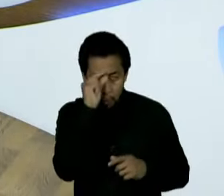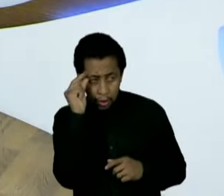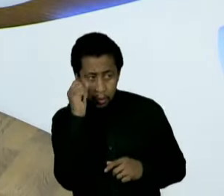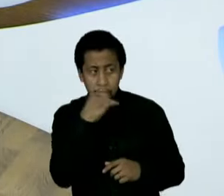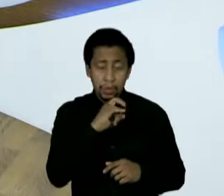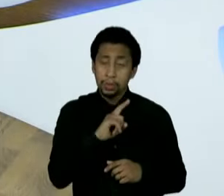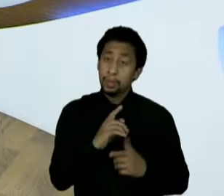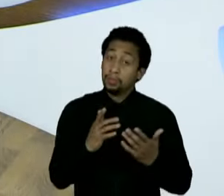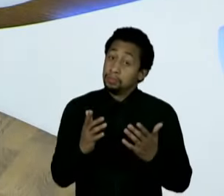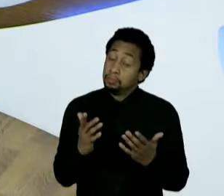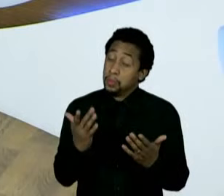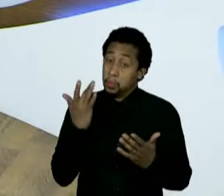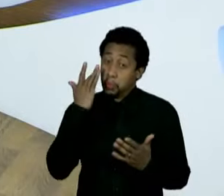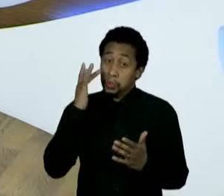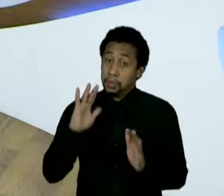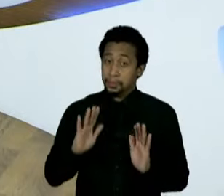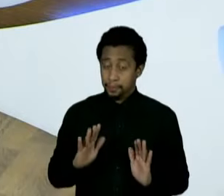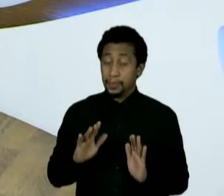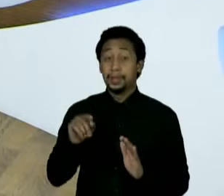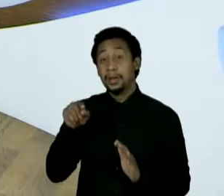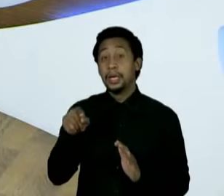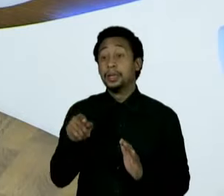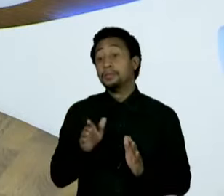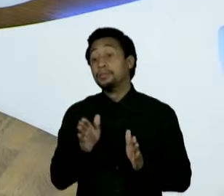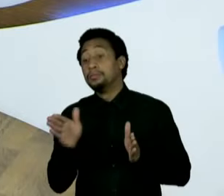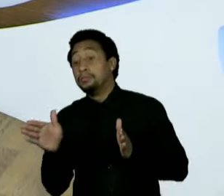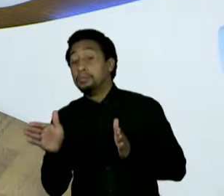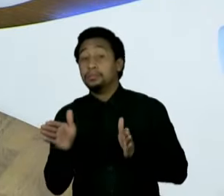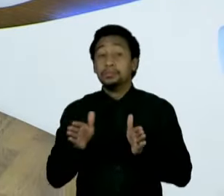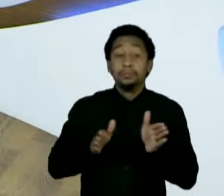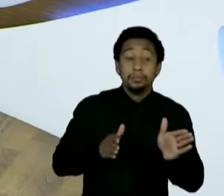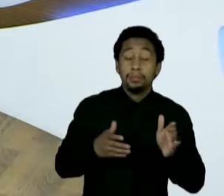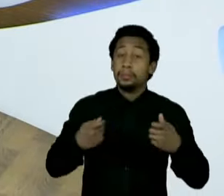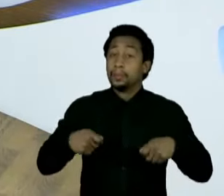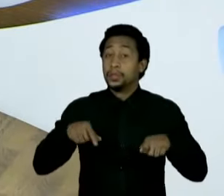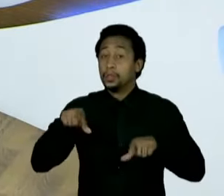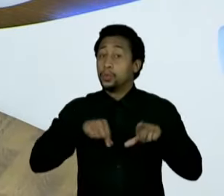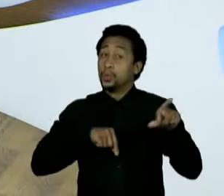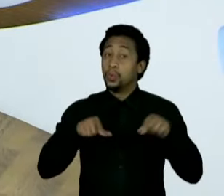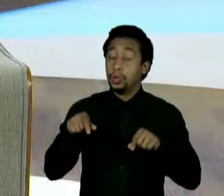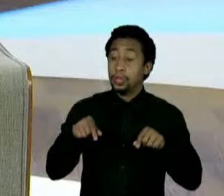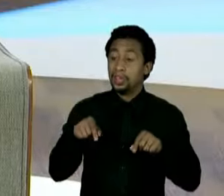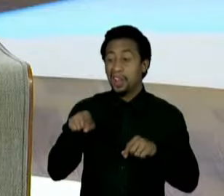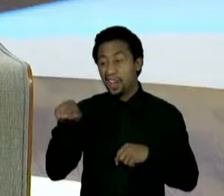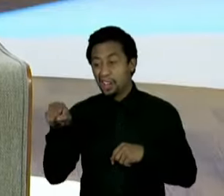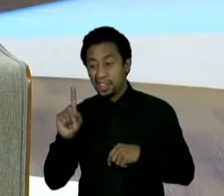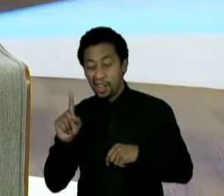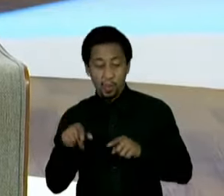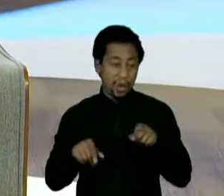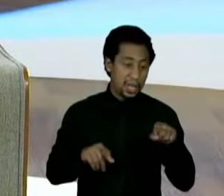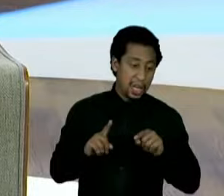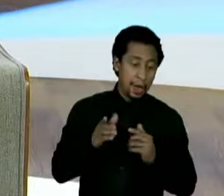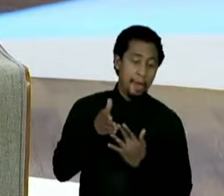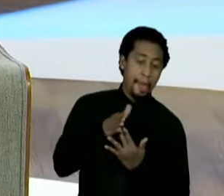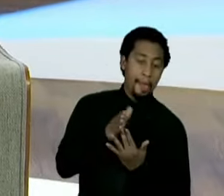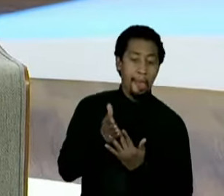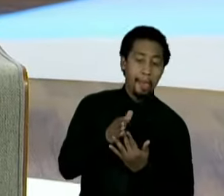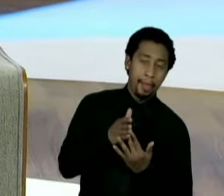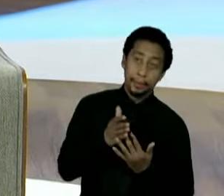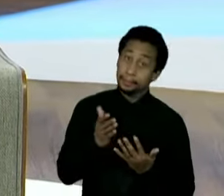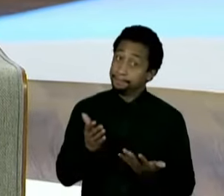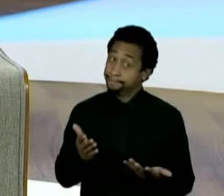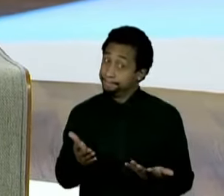Se ele ficar nesse não caminho, nem de um lado, nem do outro, tem a impressão que ele pode ficar